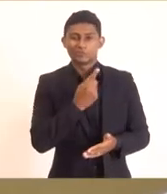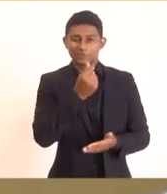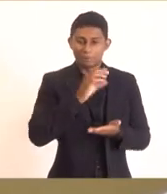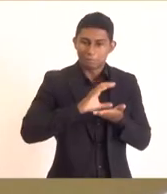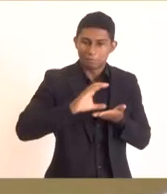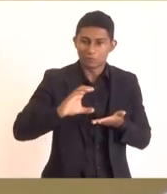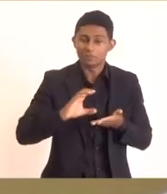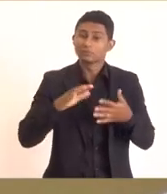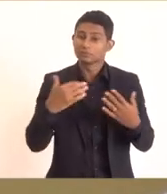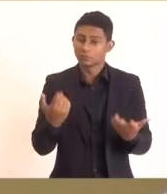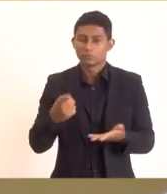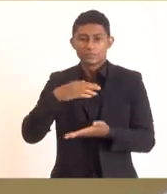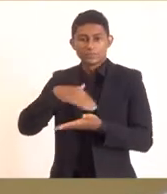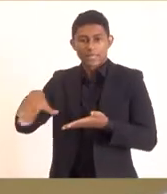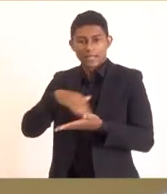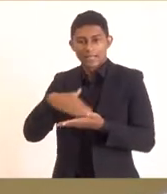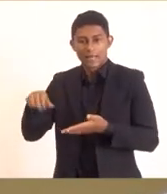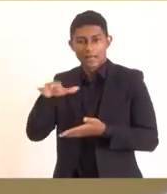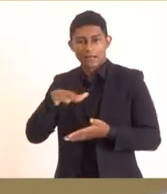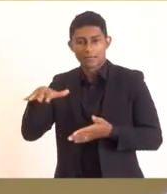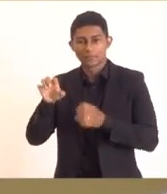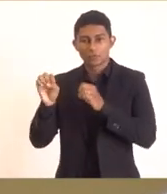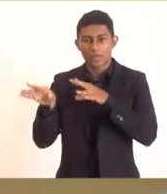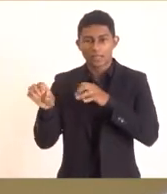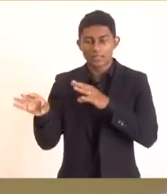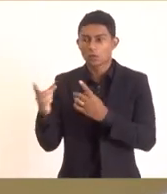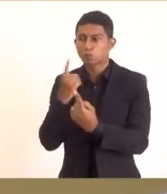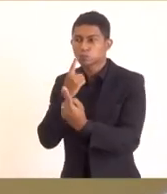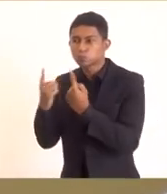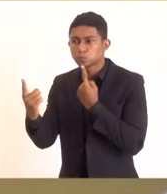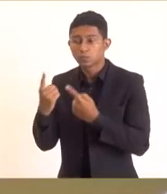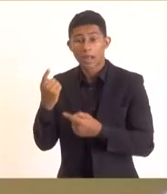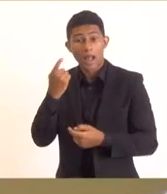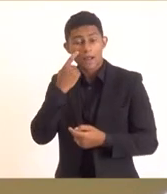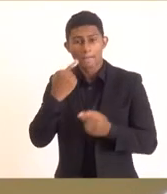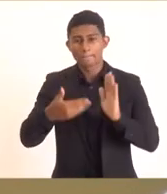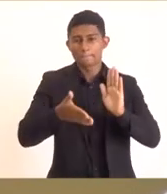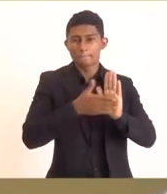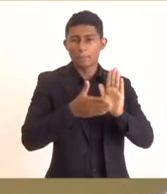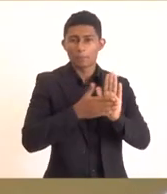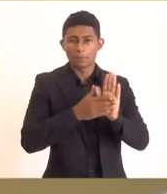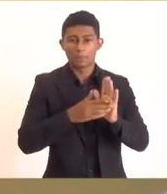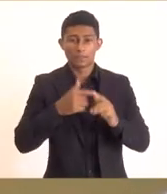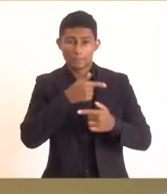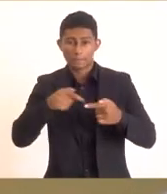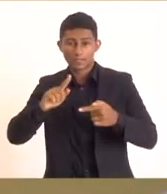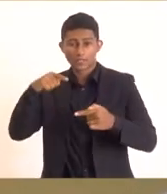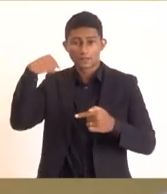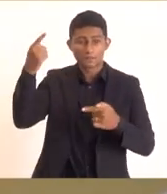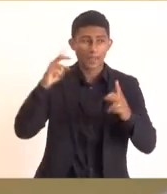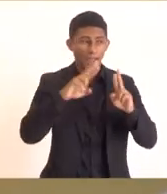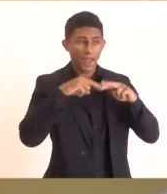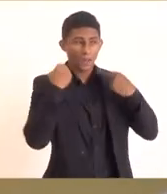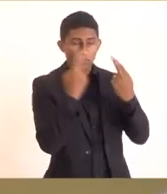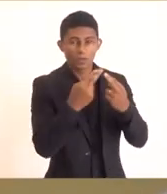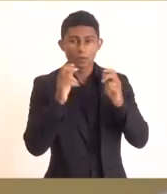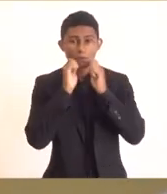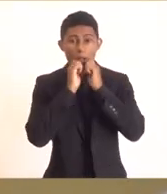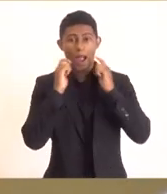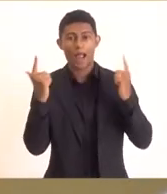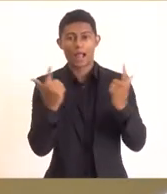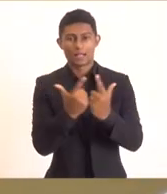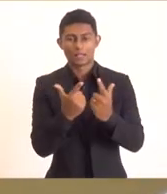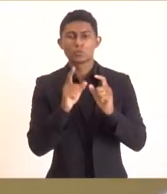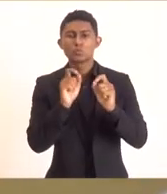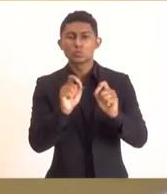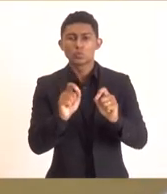Educação. Na próxima semana, está propondo uma reunião lá no Estado, lá no Rio, pode ser na Assembleia, com o